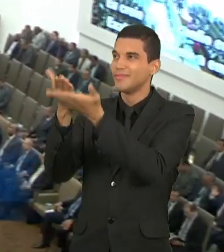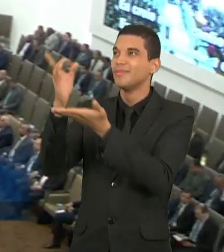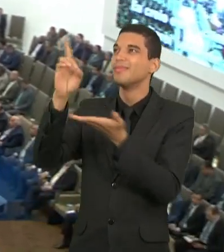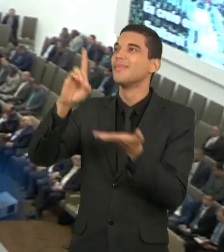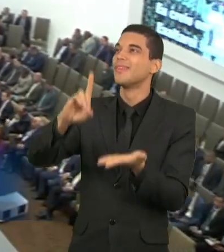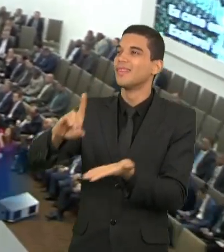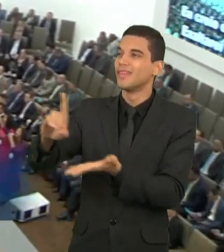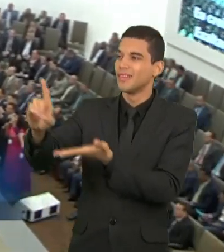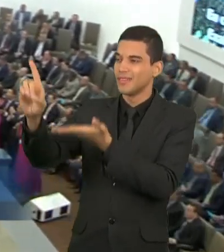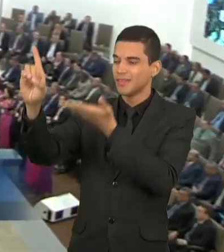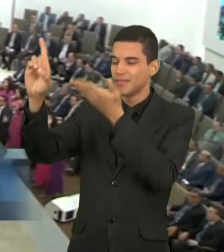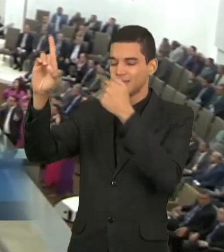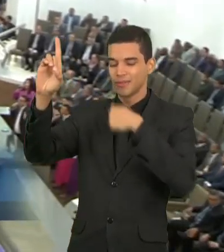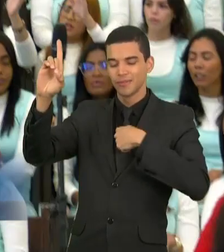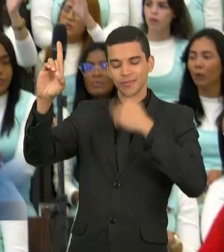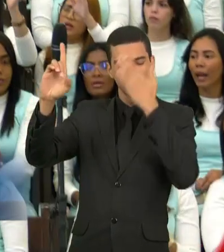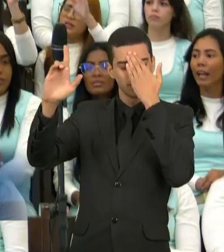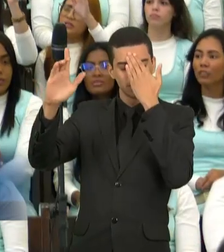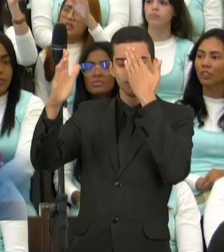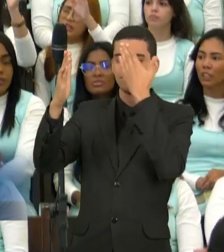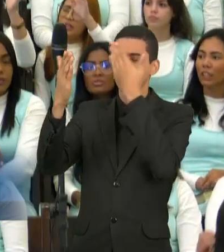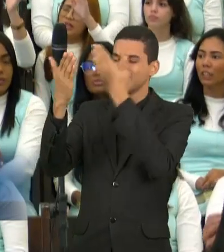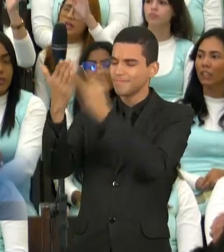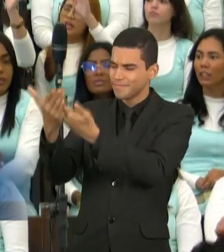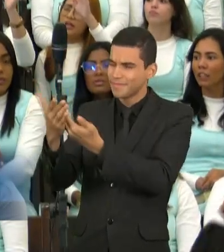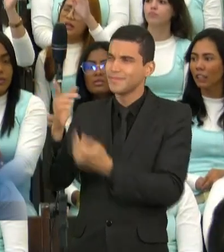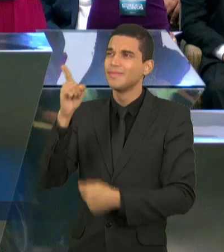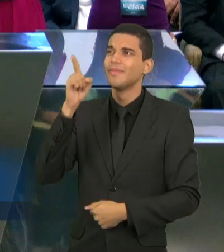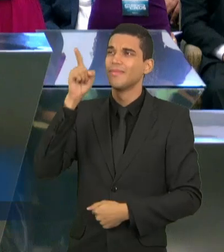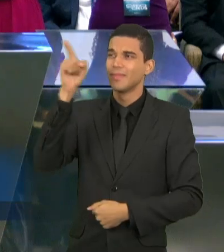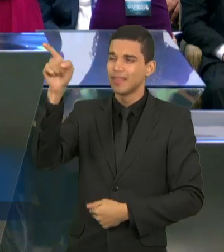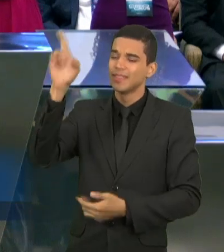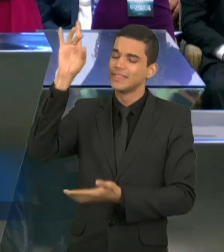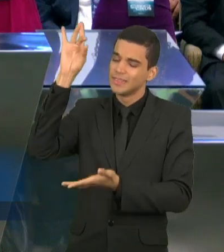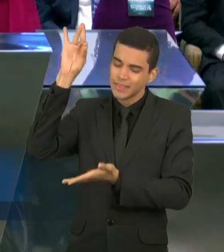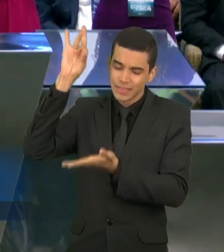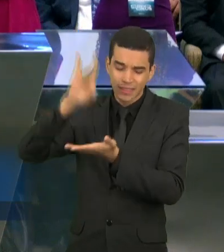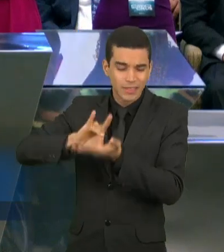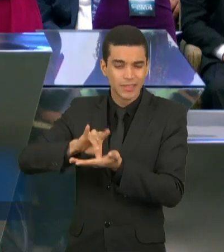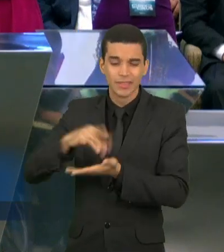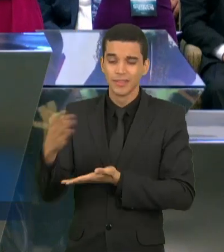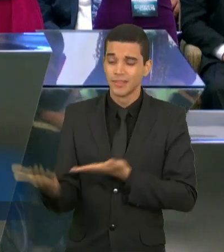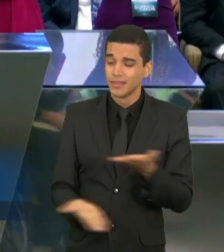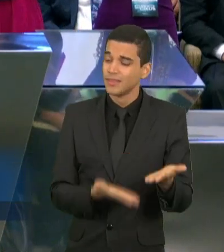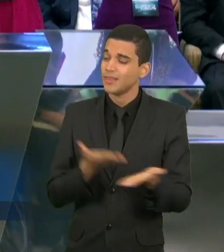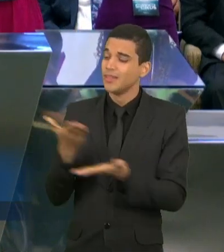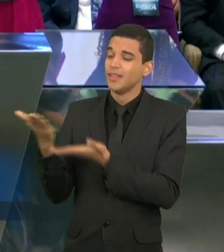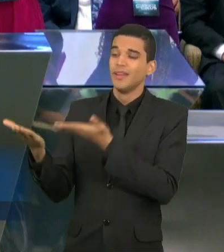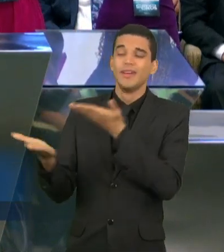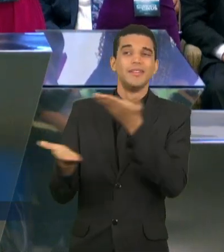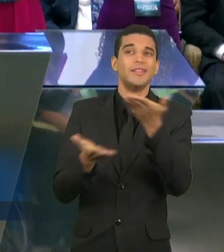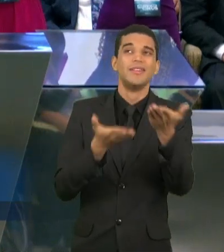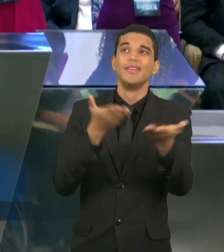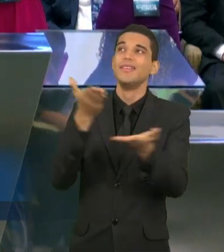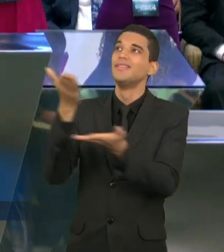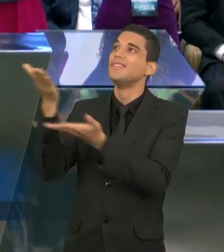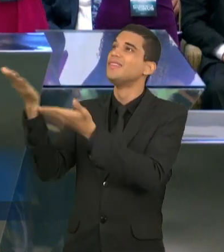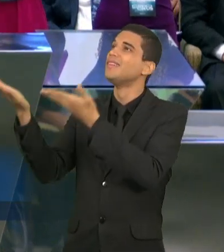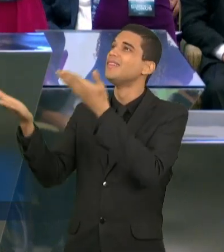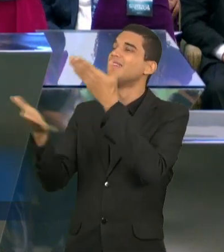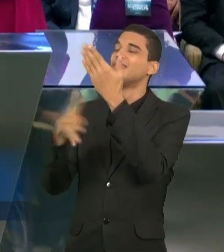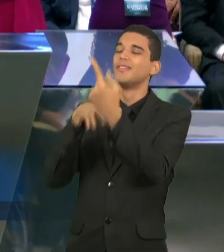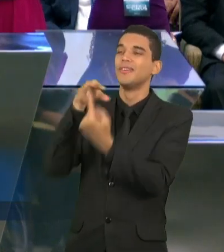confio em ti, exaltarei.